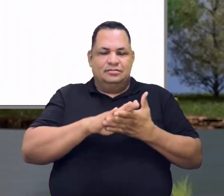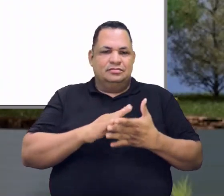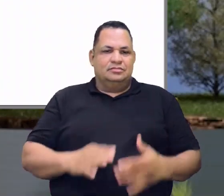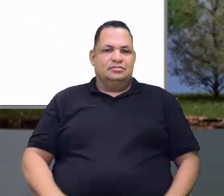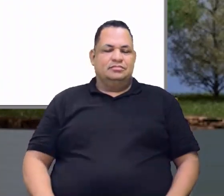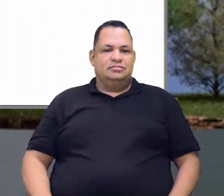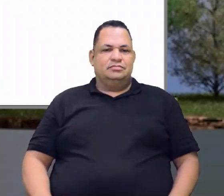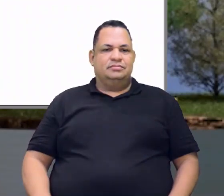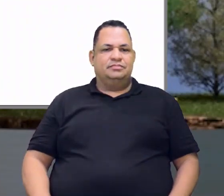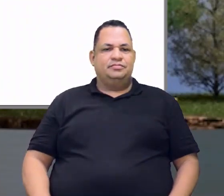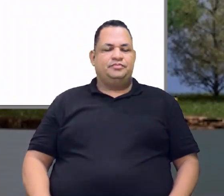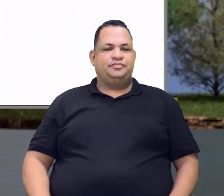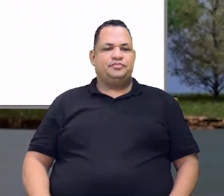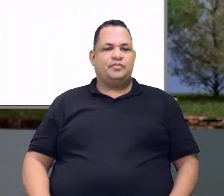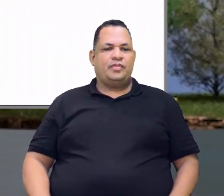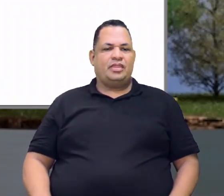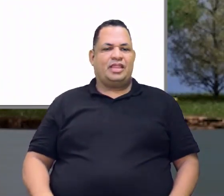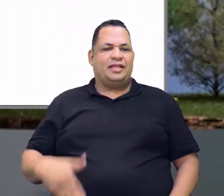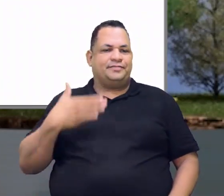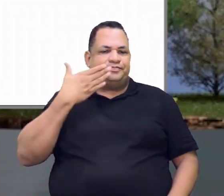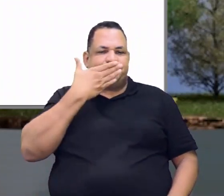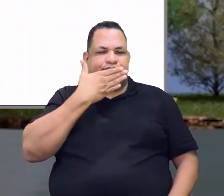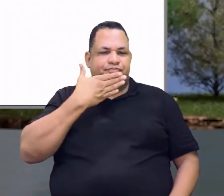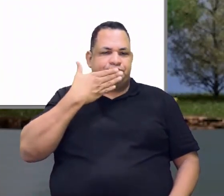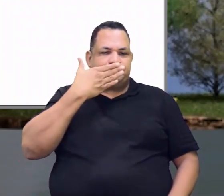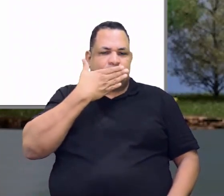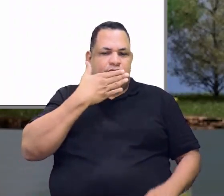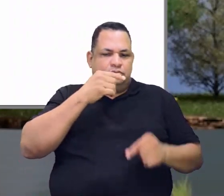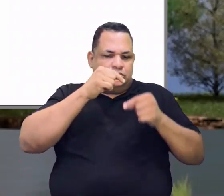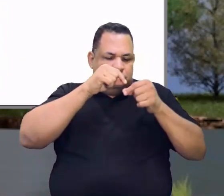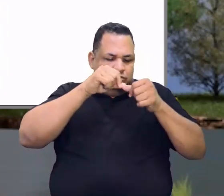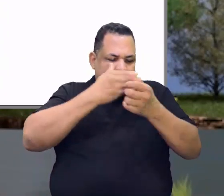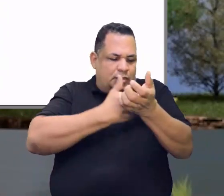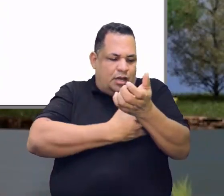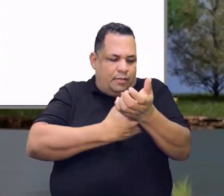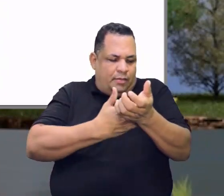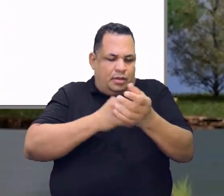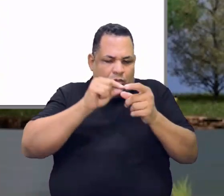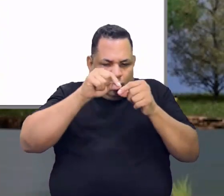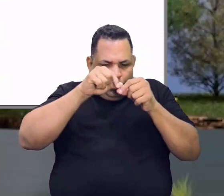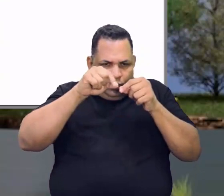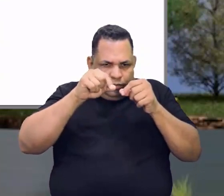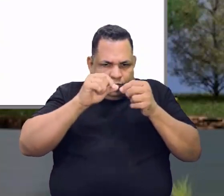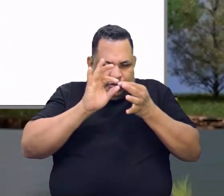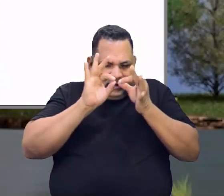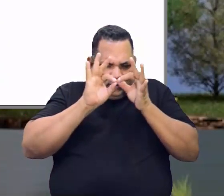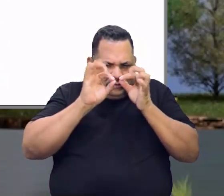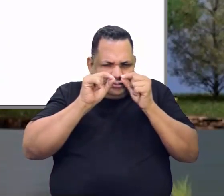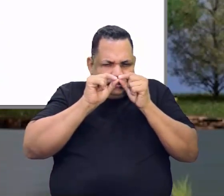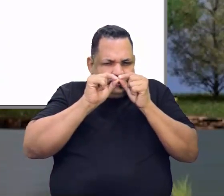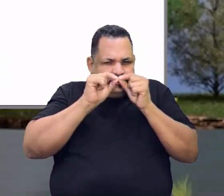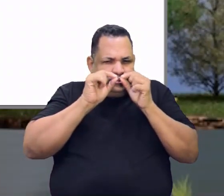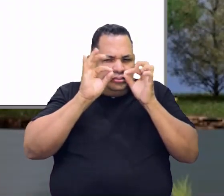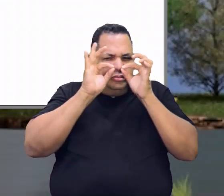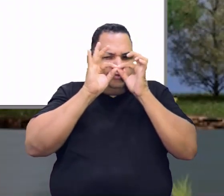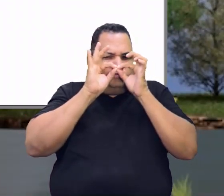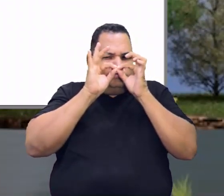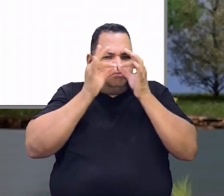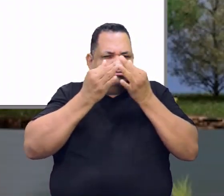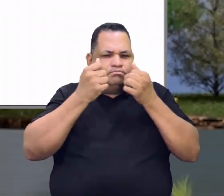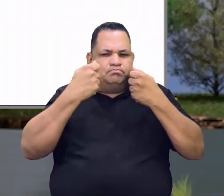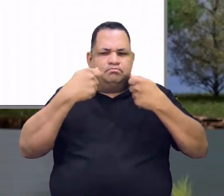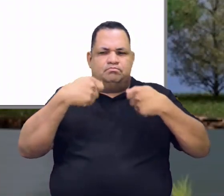grande. Mas, geralmente, é o açúcar. O açúcar o mais fino possível.